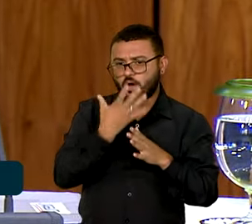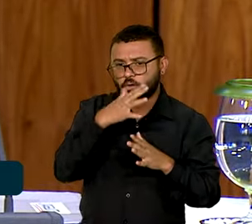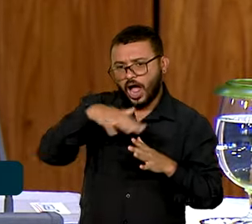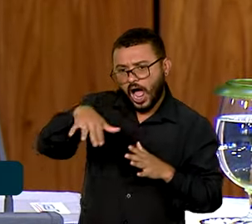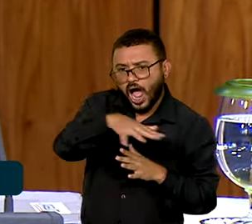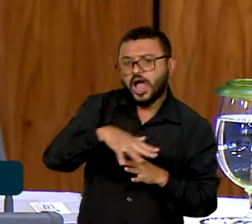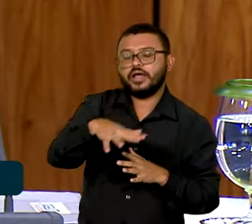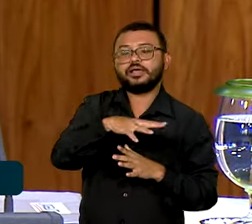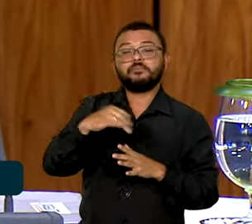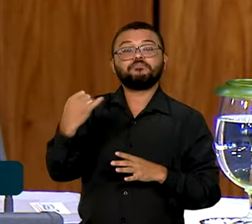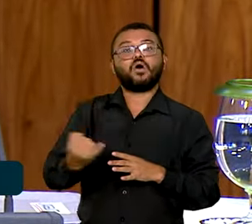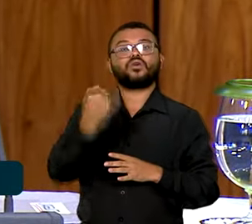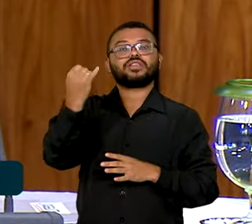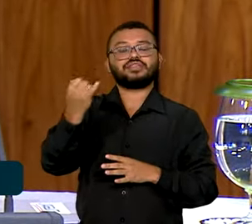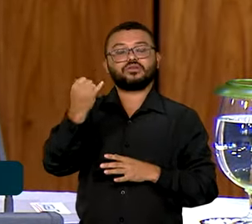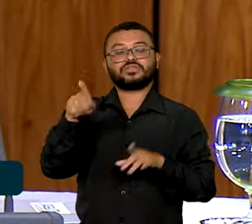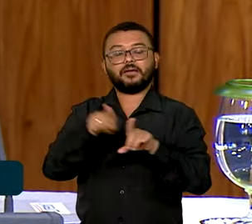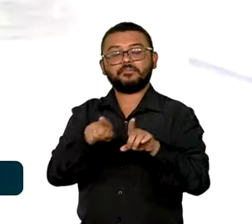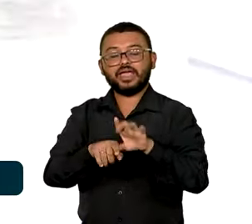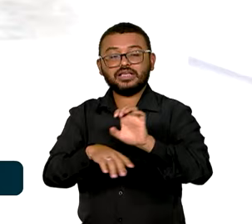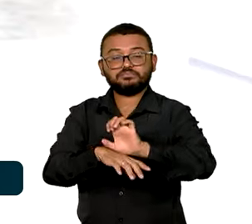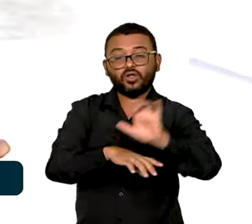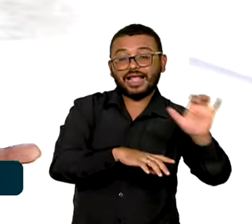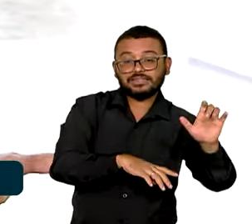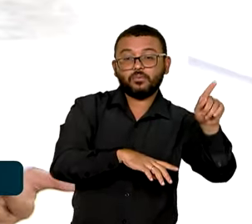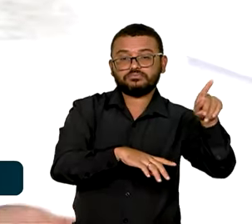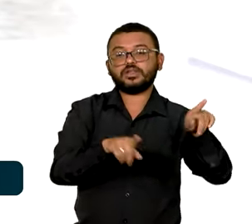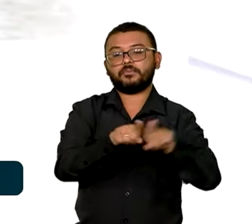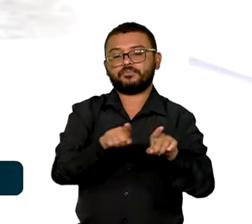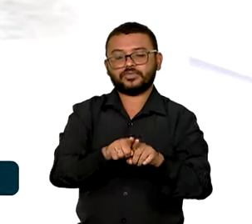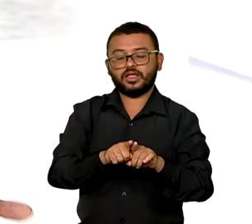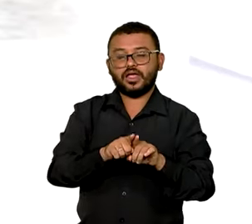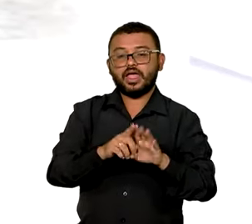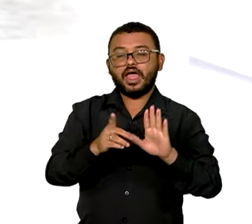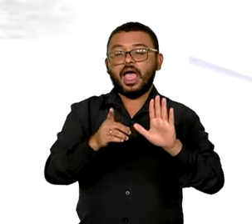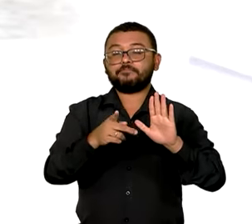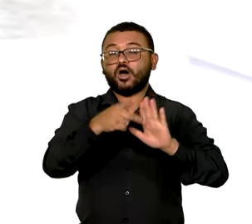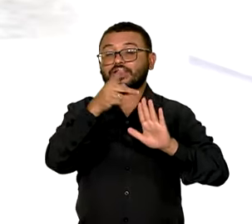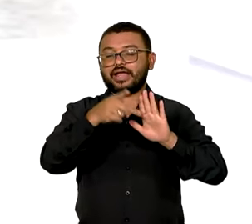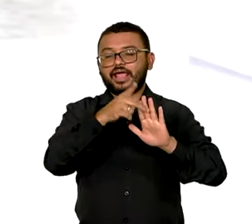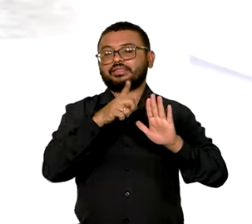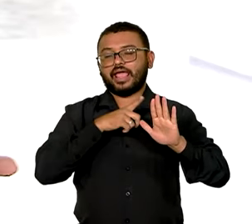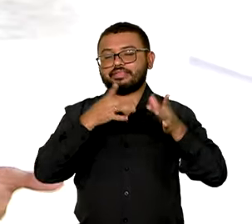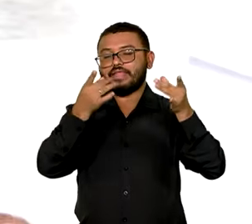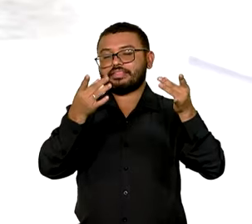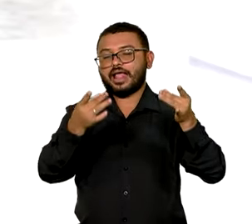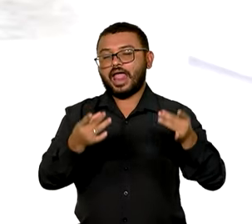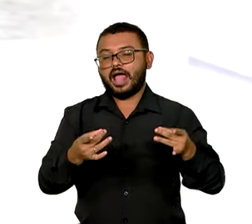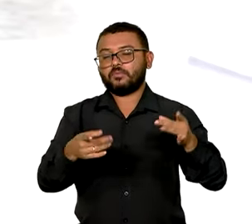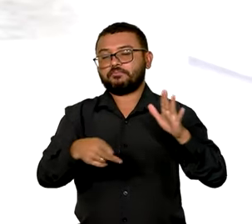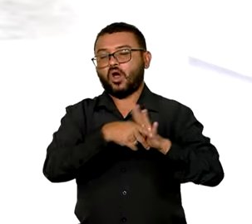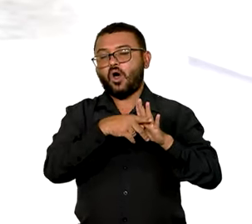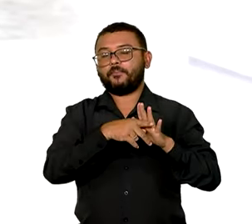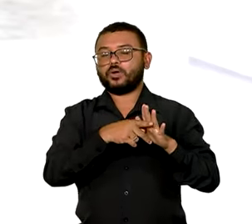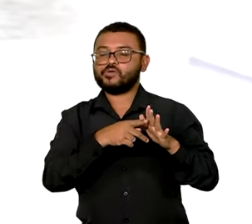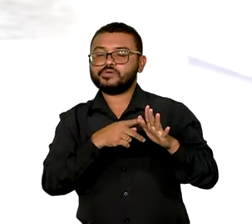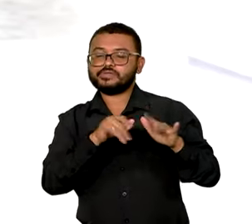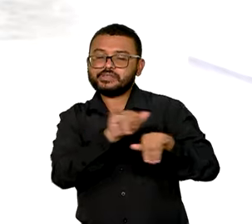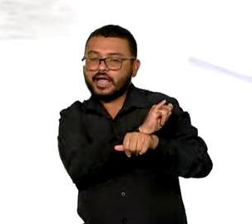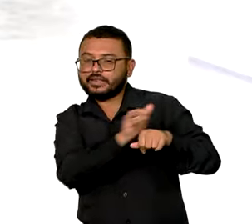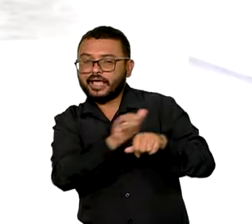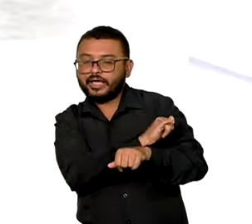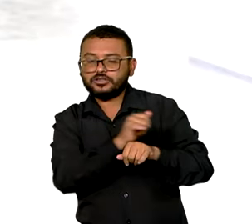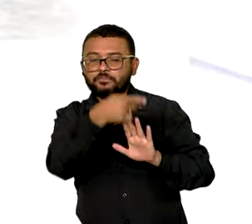e também exportação. A portaria detalha os produtos e soluções estratégicas incluídos no